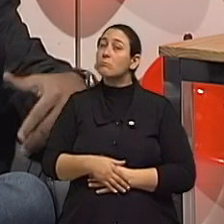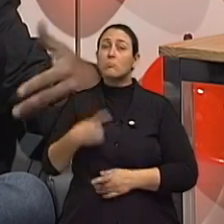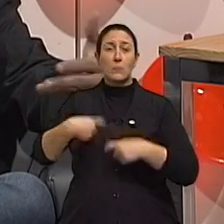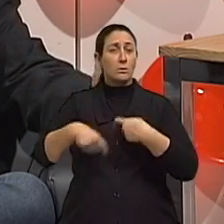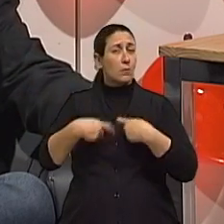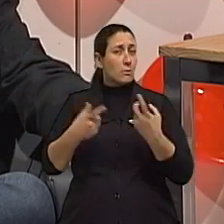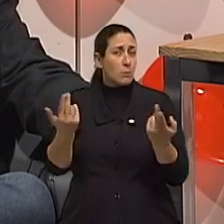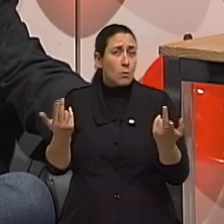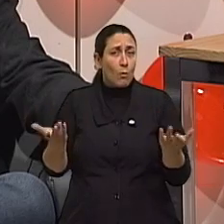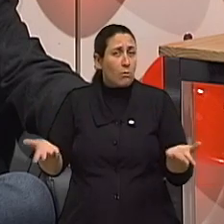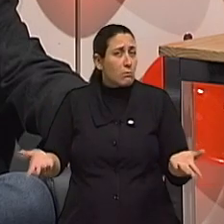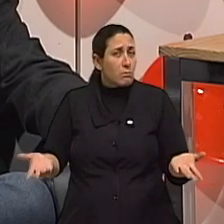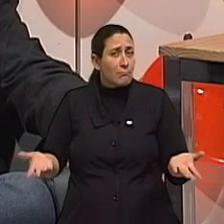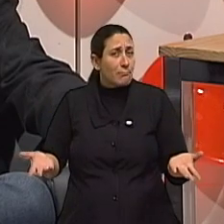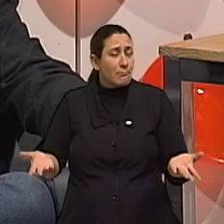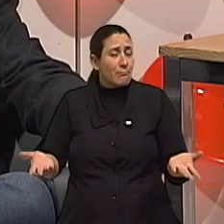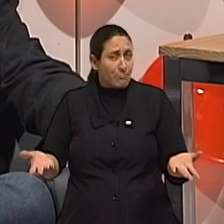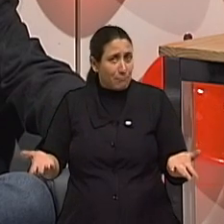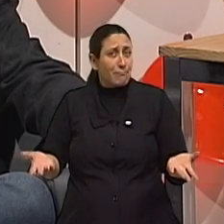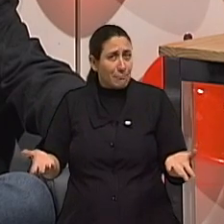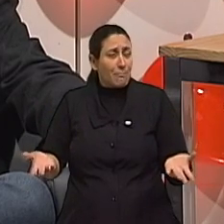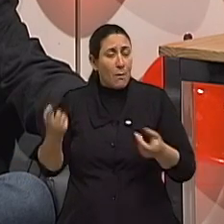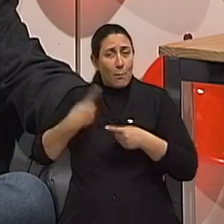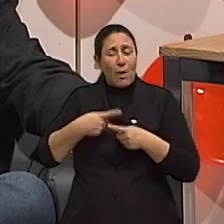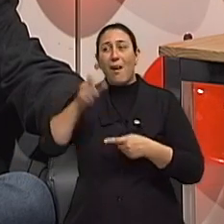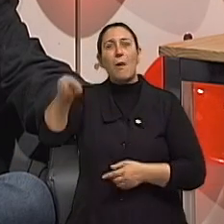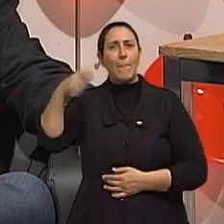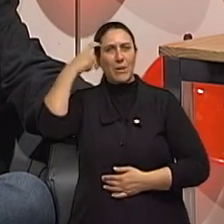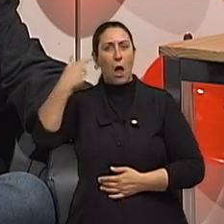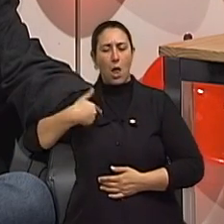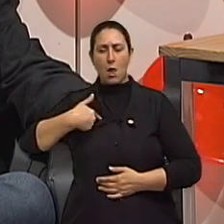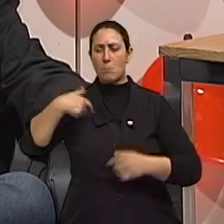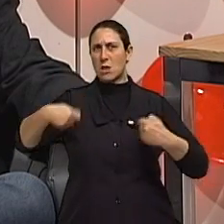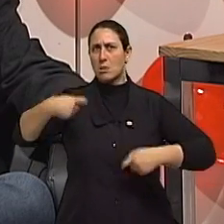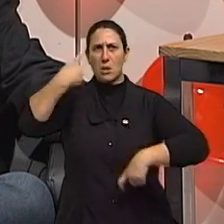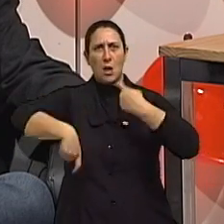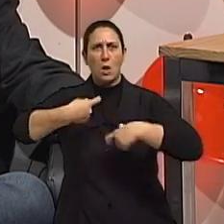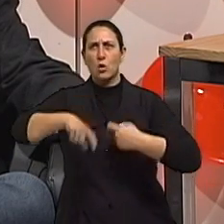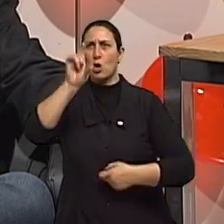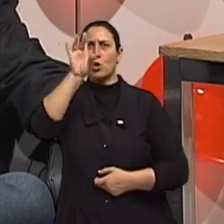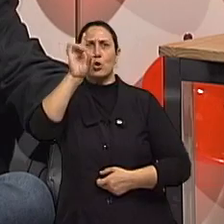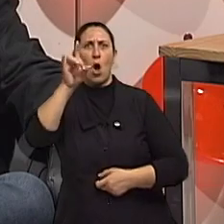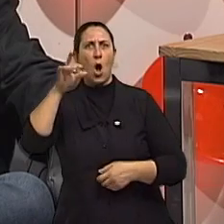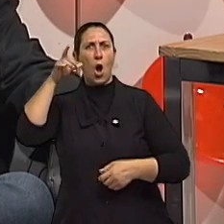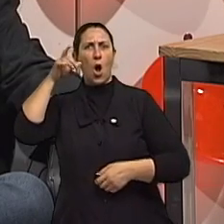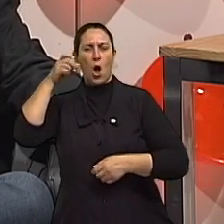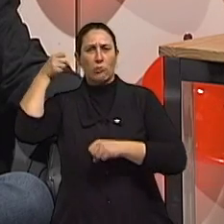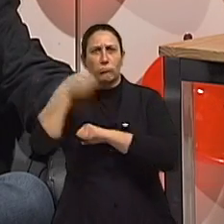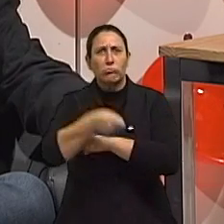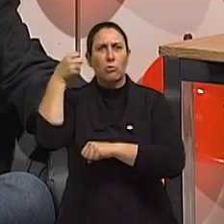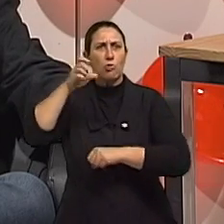será que não dá para pensar assim? Claro. Às vezes tem uma ideia de que o sexo é penetração, que a ereção tem que estar